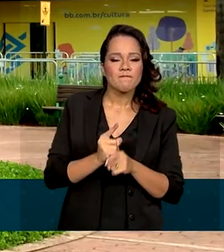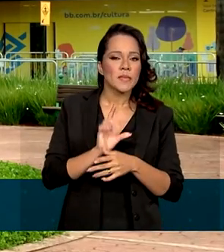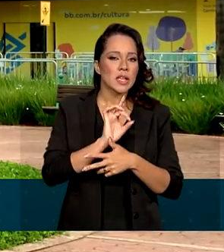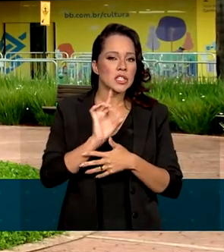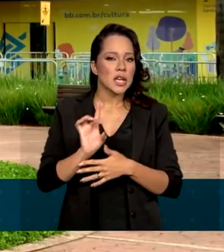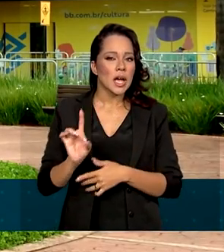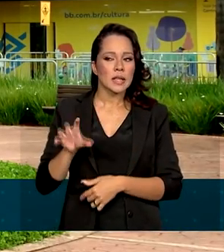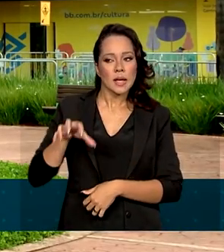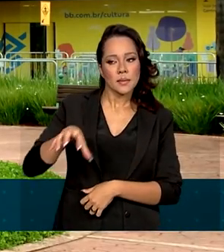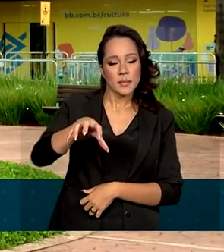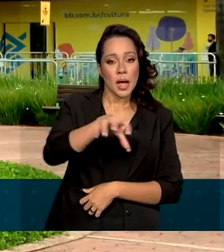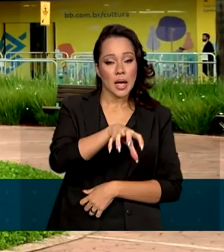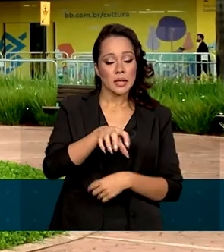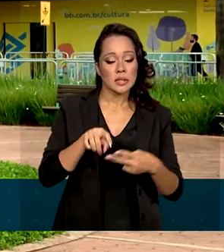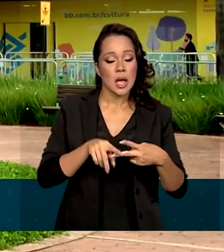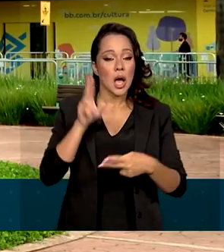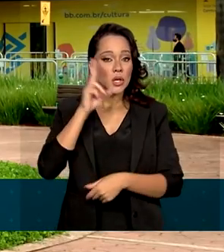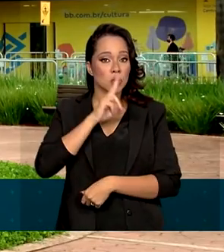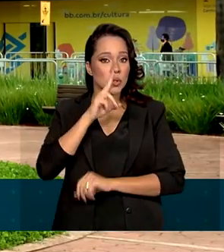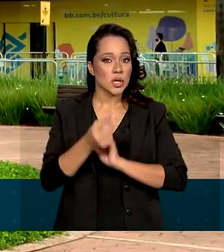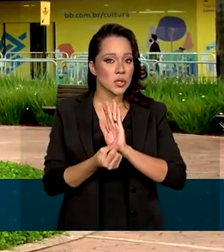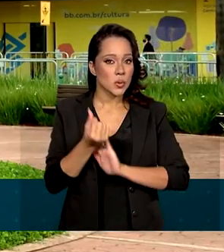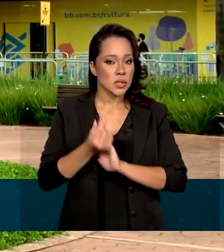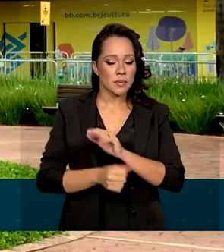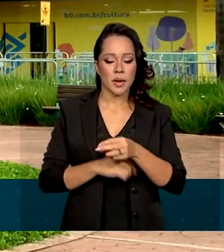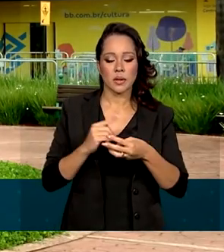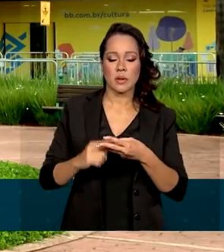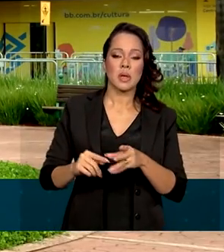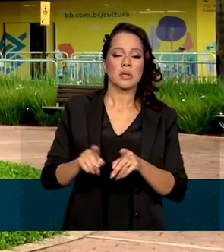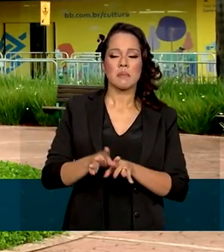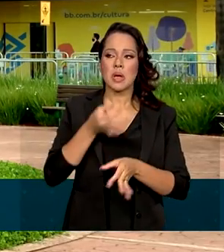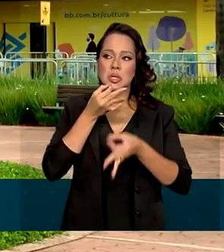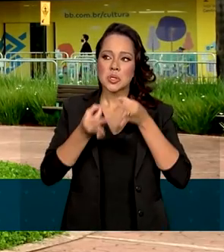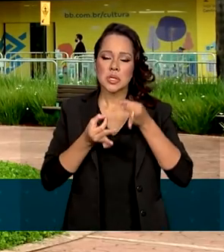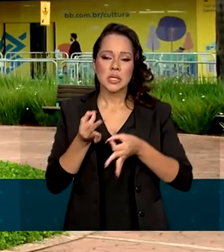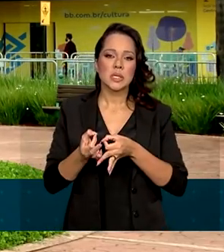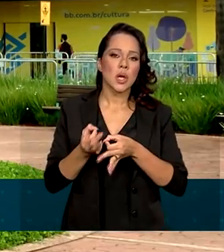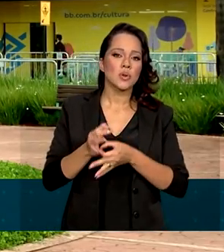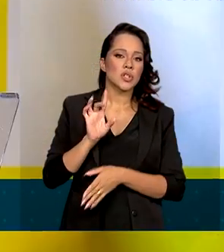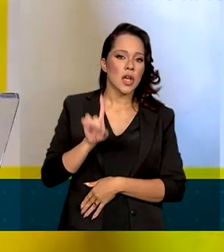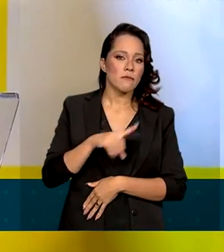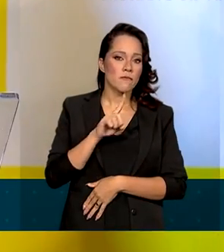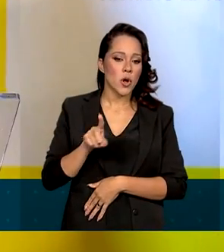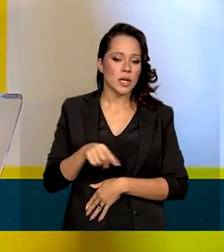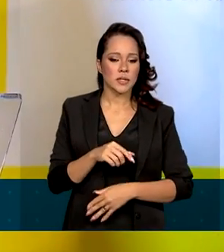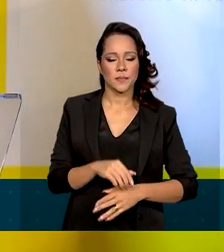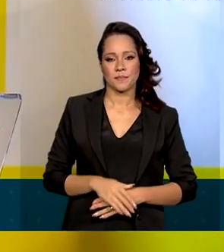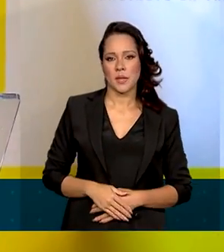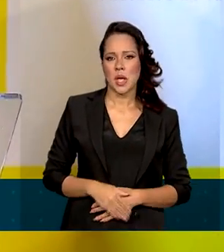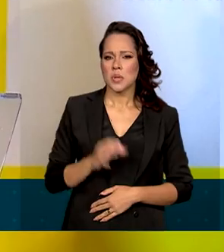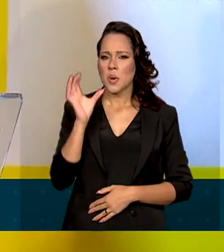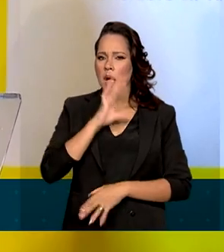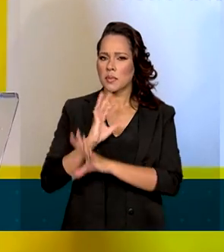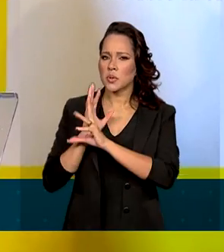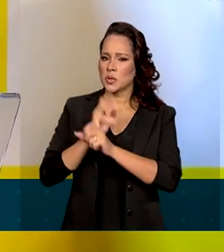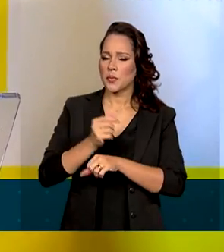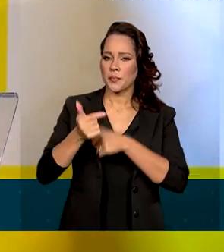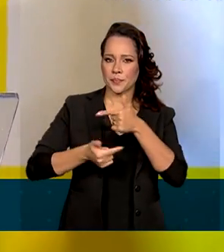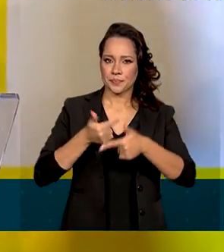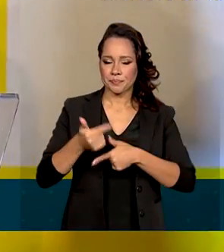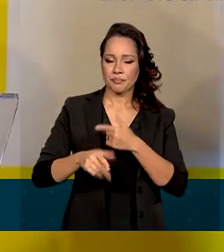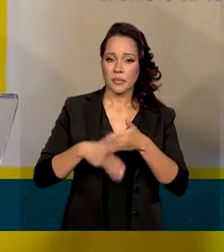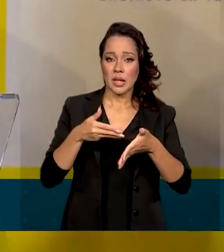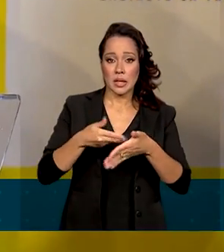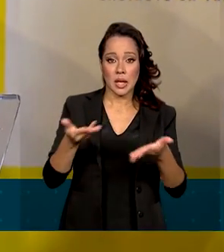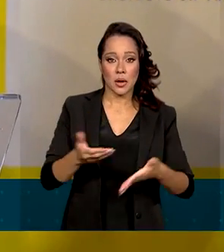cada área, as emergências orçamentárias e as sugestões de revogação. Num rápido balanço dos trabalhos